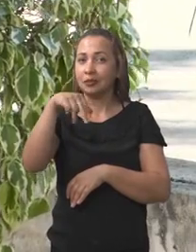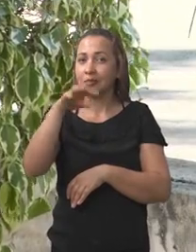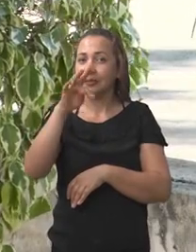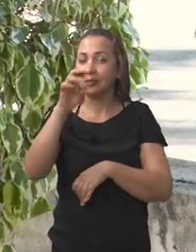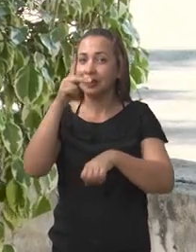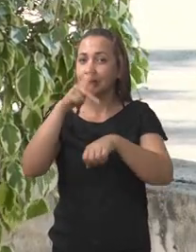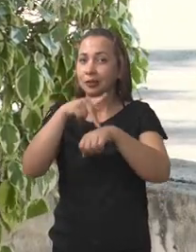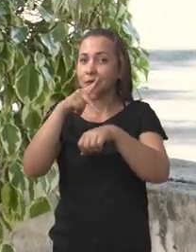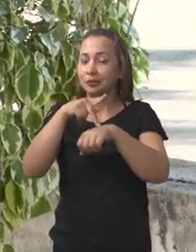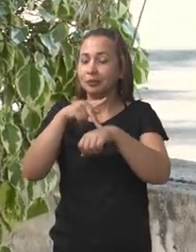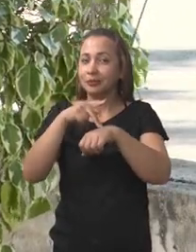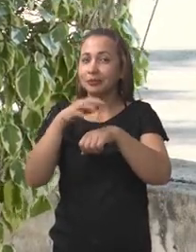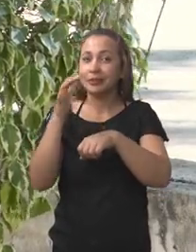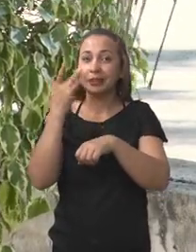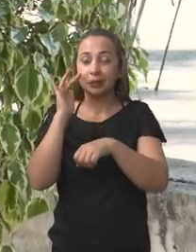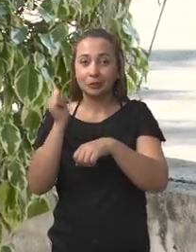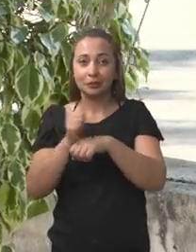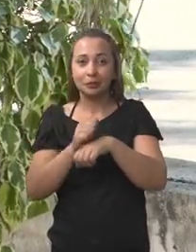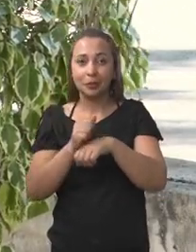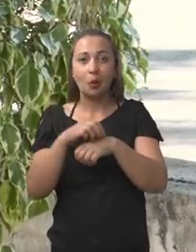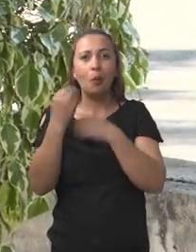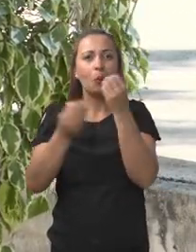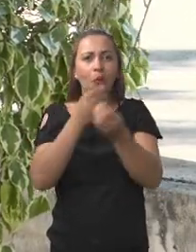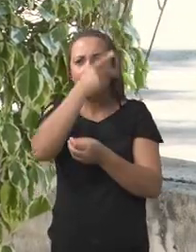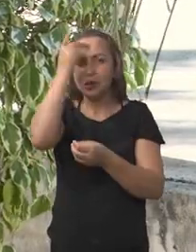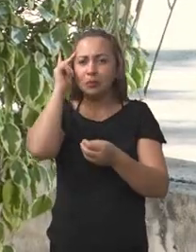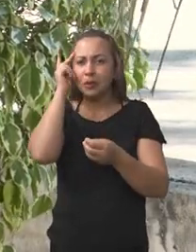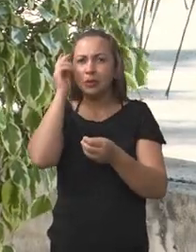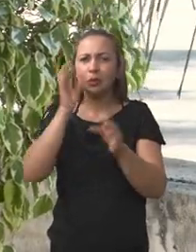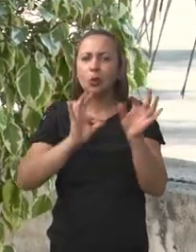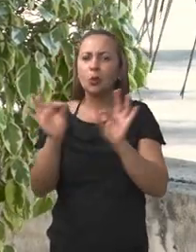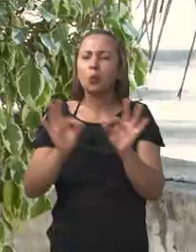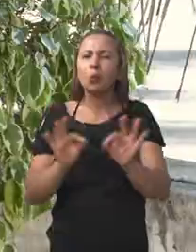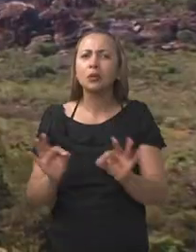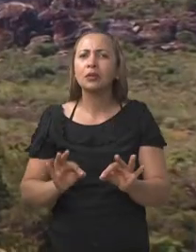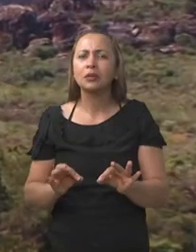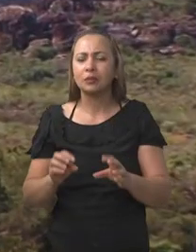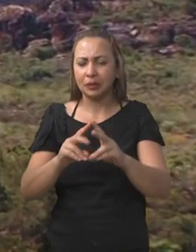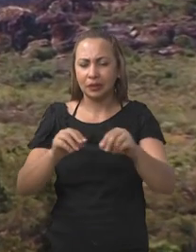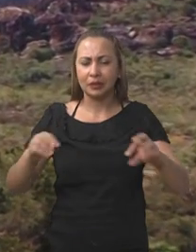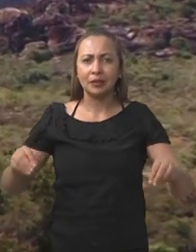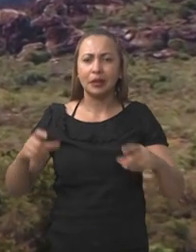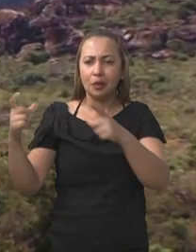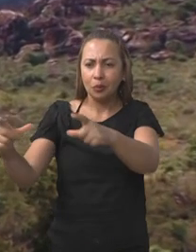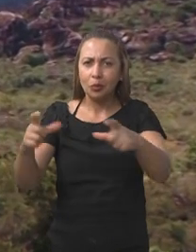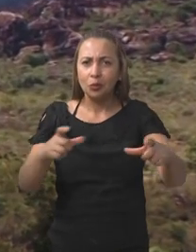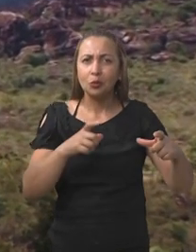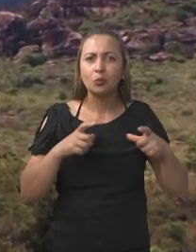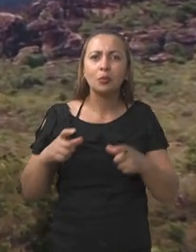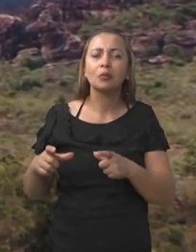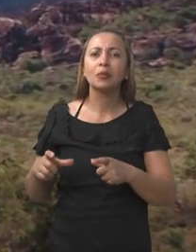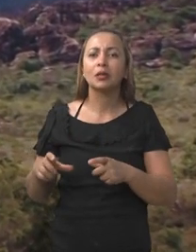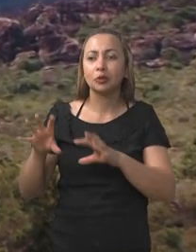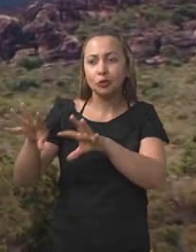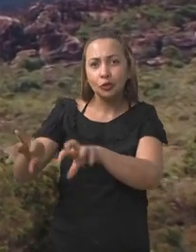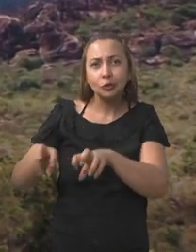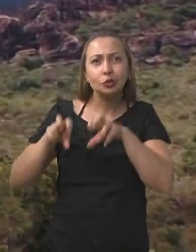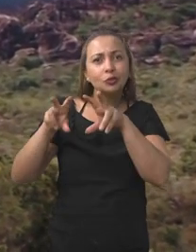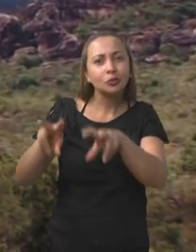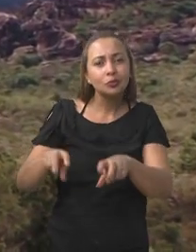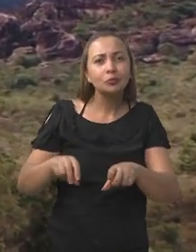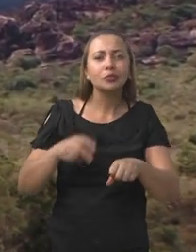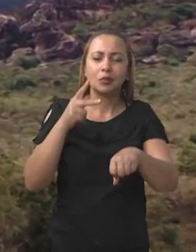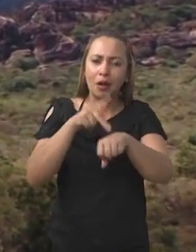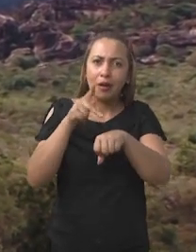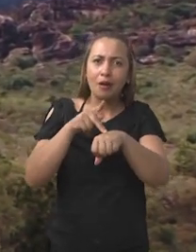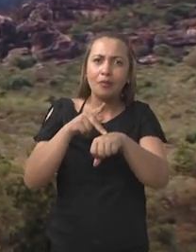fundiária. Ou seja, como é que os indivíduos lidavam com a questão da propriedade da terra no espaço das labras diamantinas, né? Que